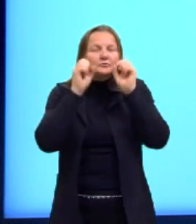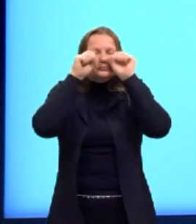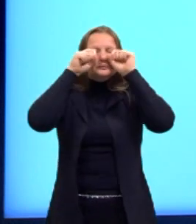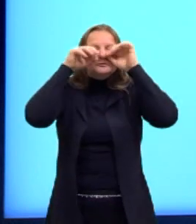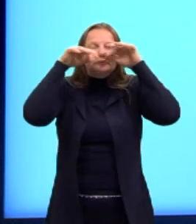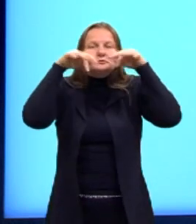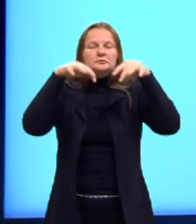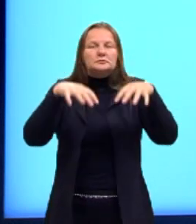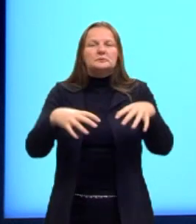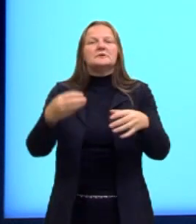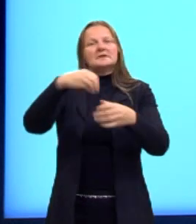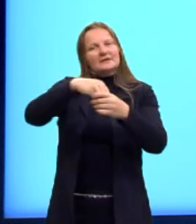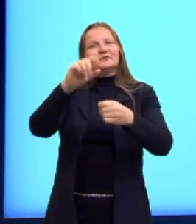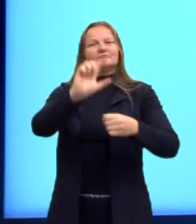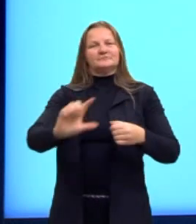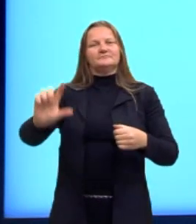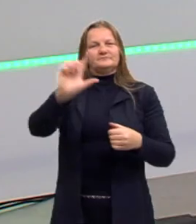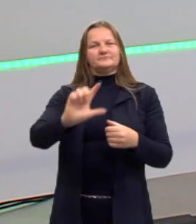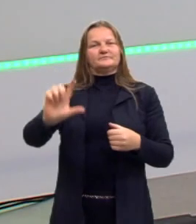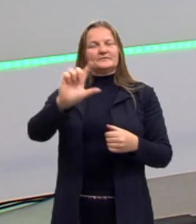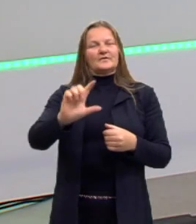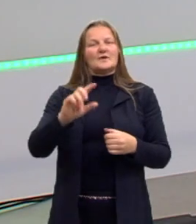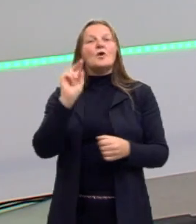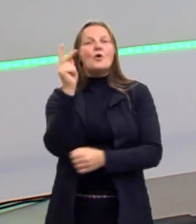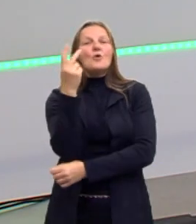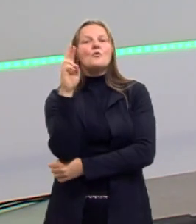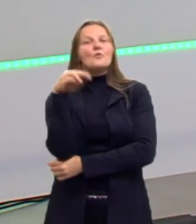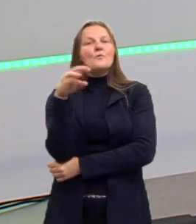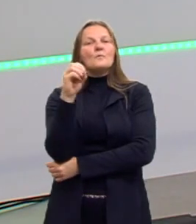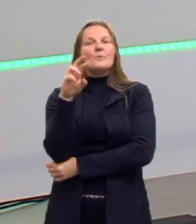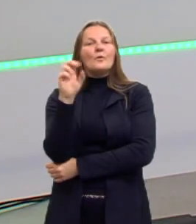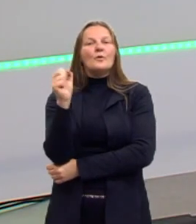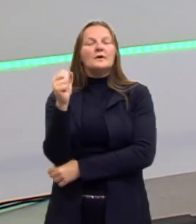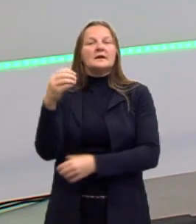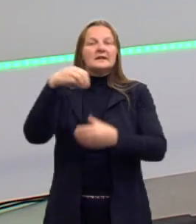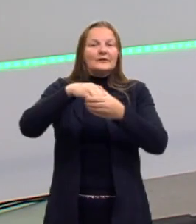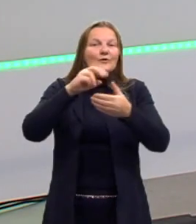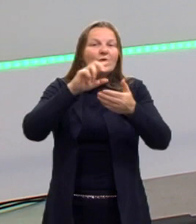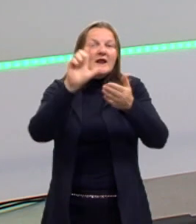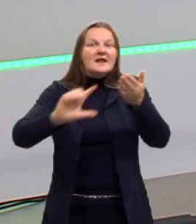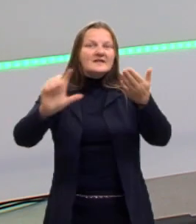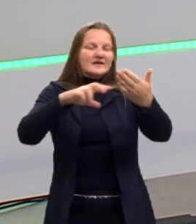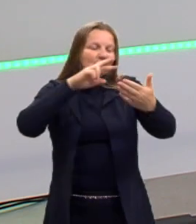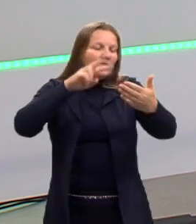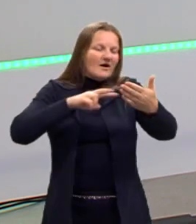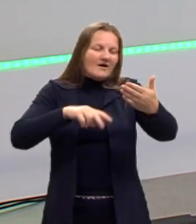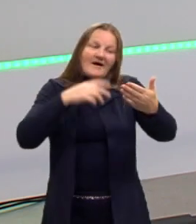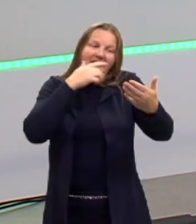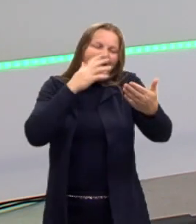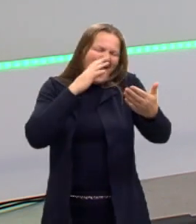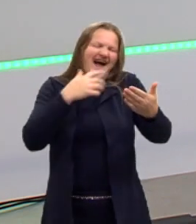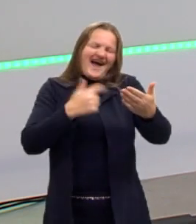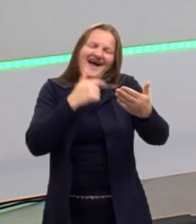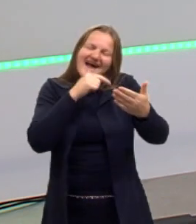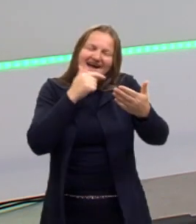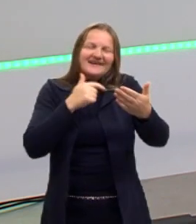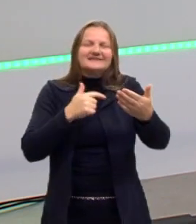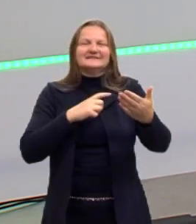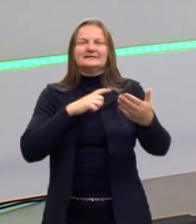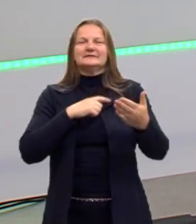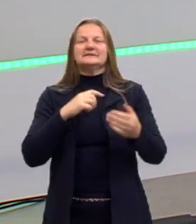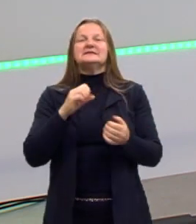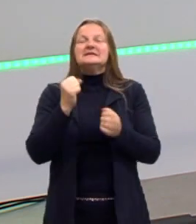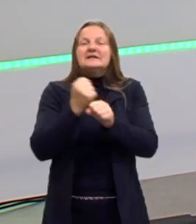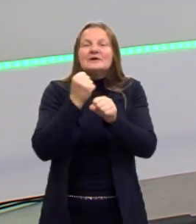literatura. Então, o humor aqui vai se referir exatamente a esse tom que as obras vão ter. A gente pode dizer que uma